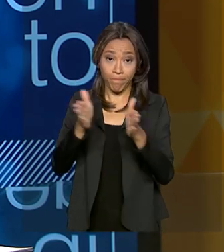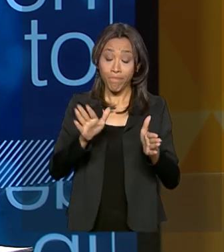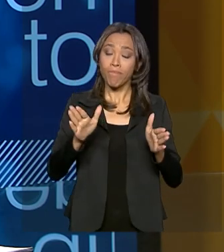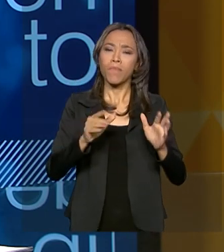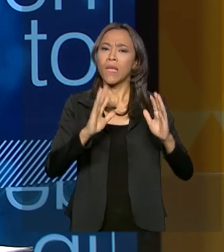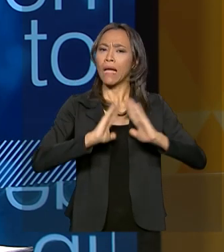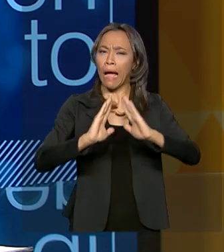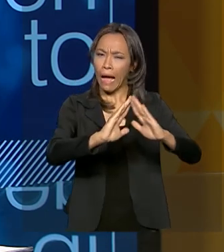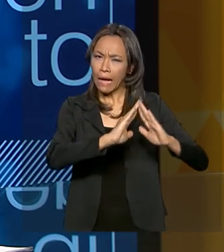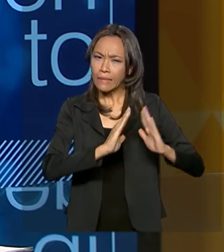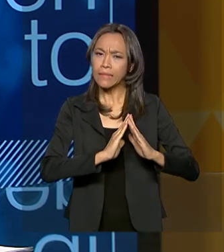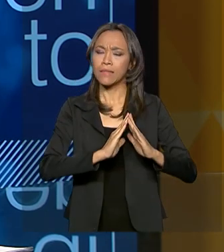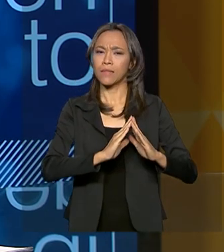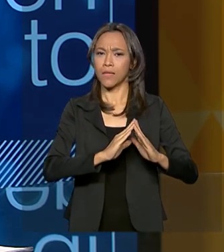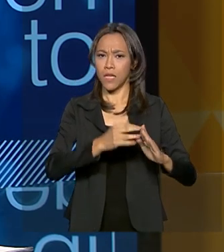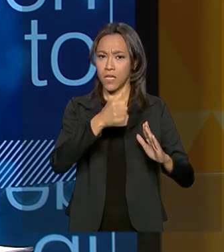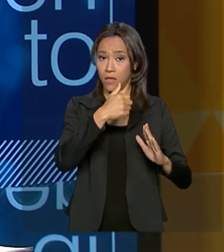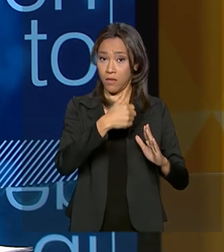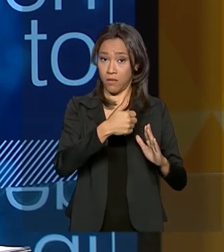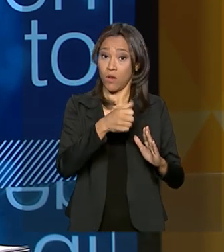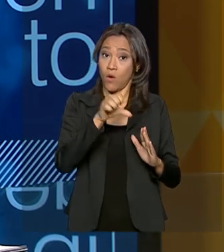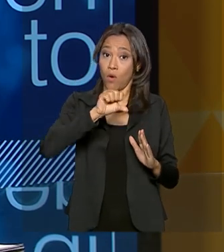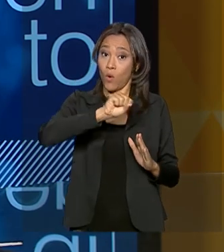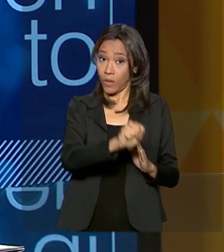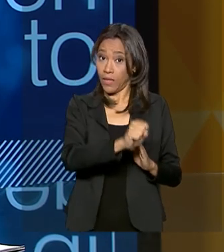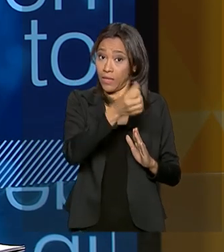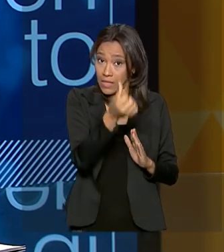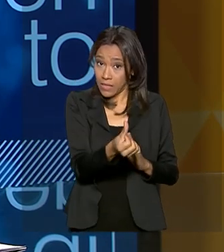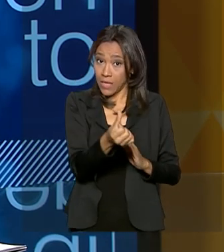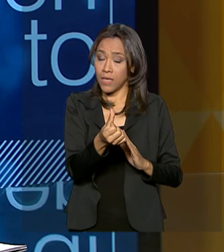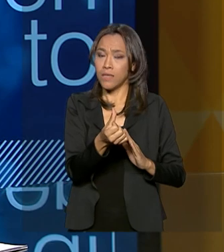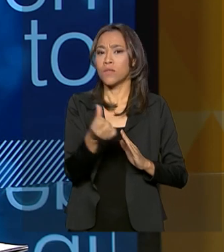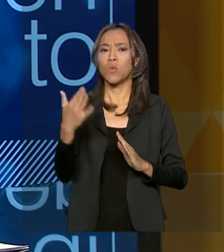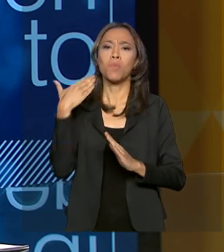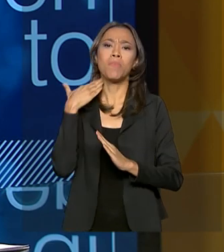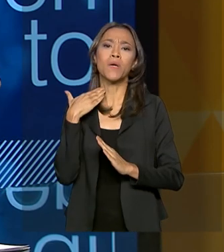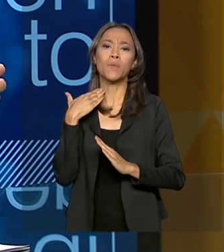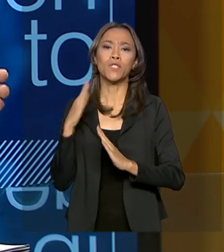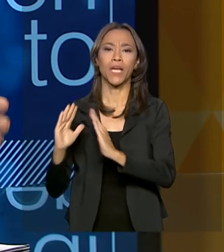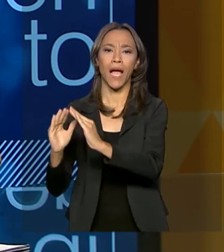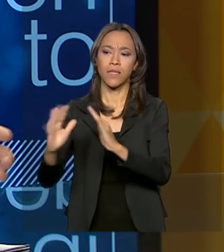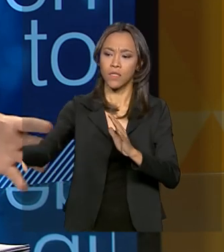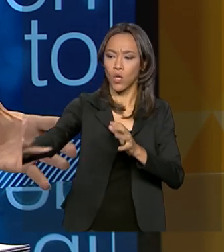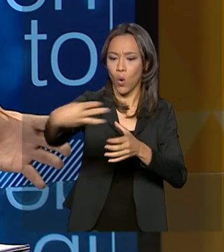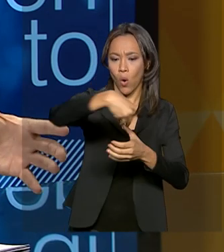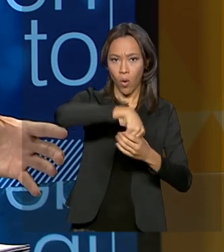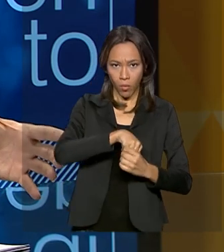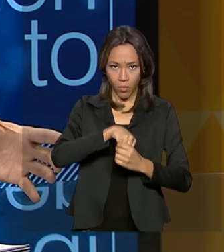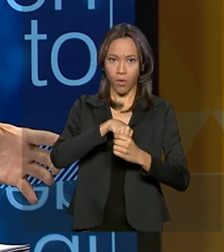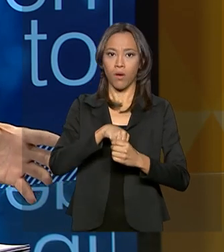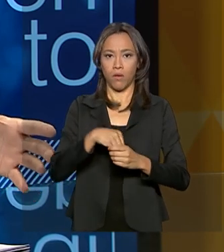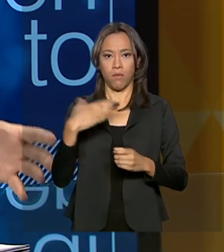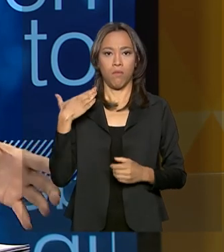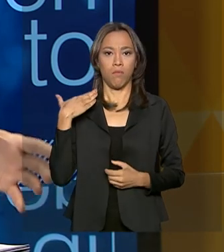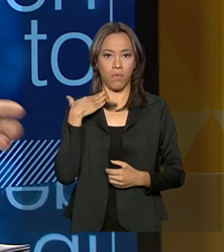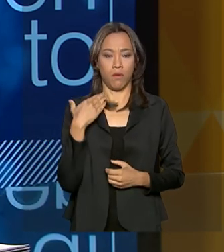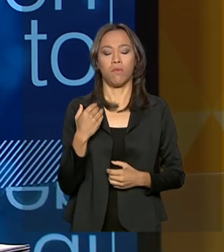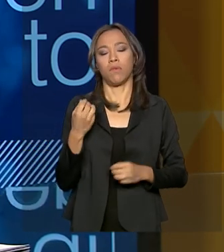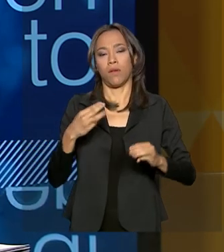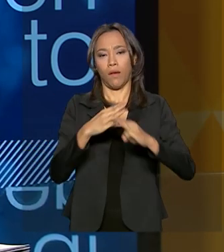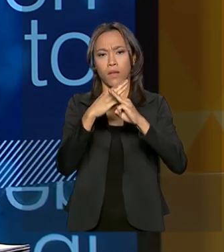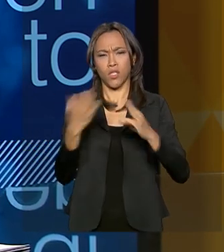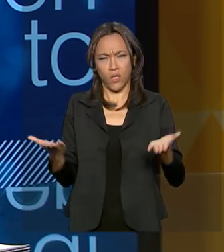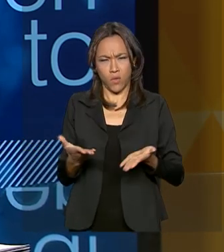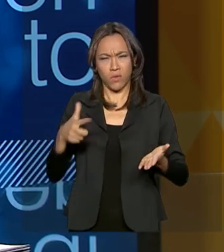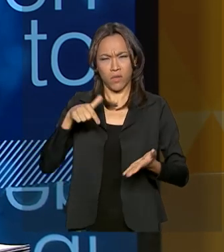86, a Caixa, ela incorpora o Banco Nacional de Habitação e, como o senhor falou, hoje ela tem 70